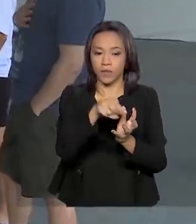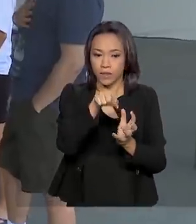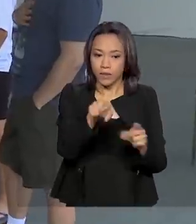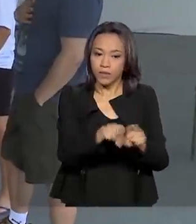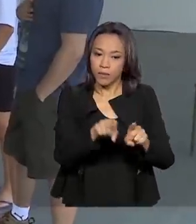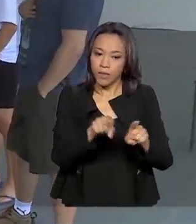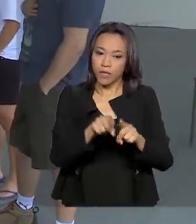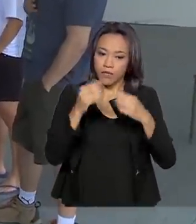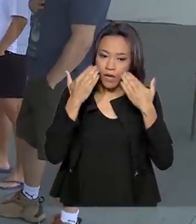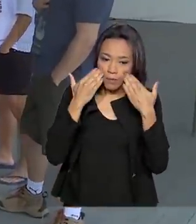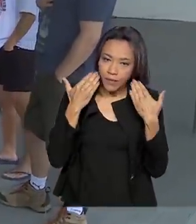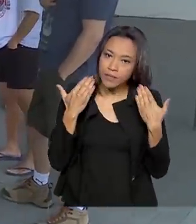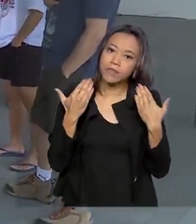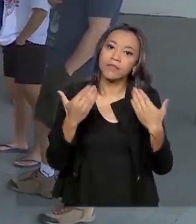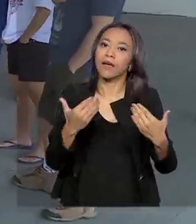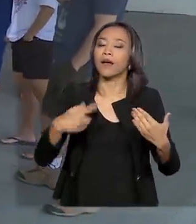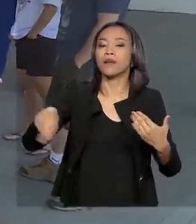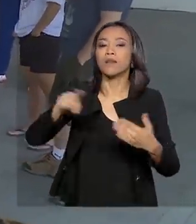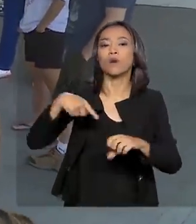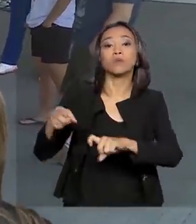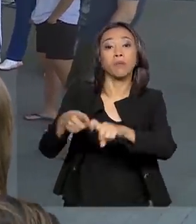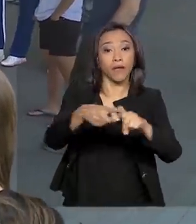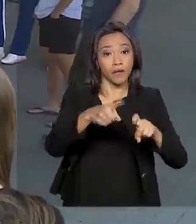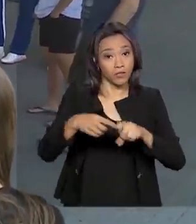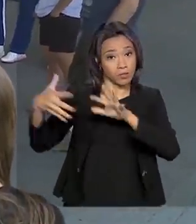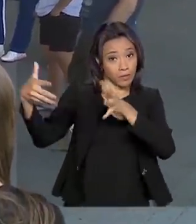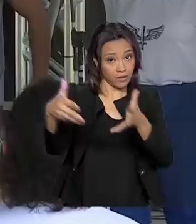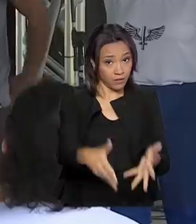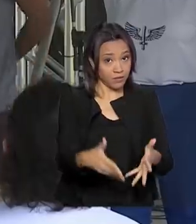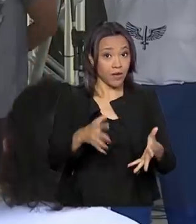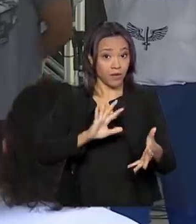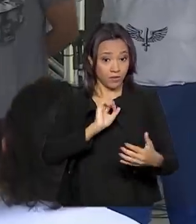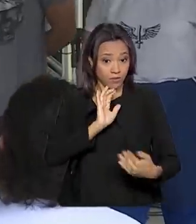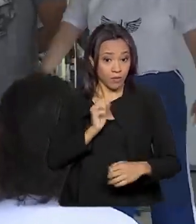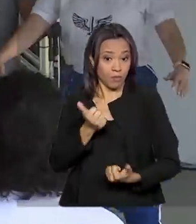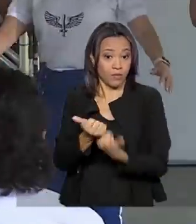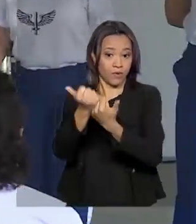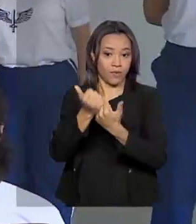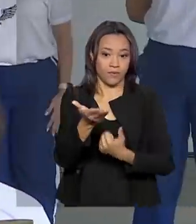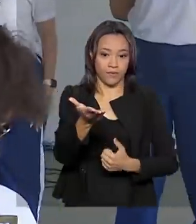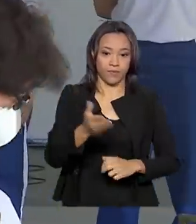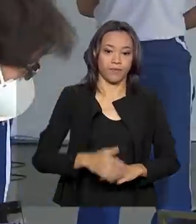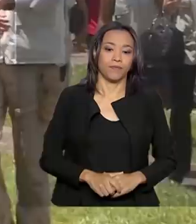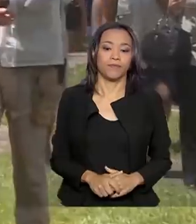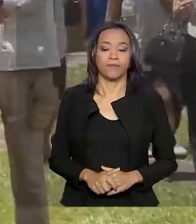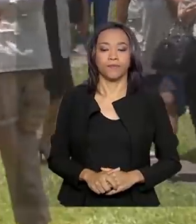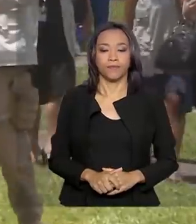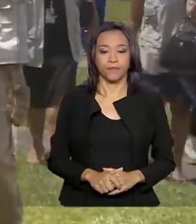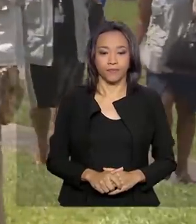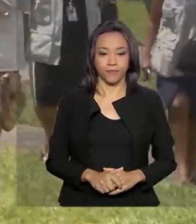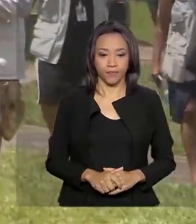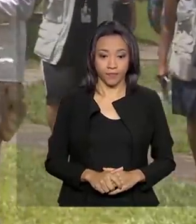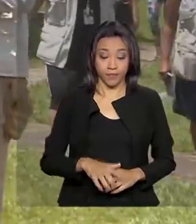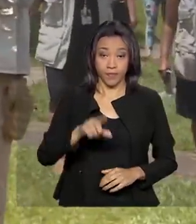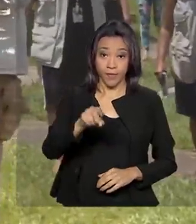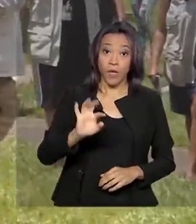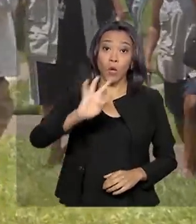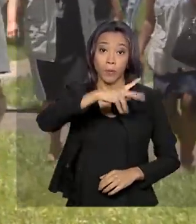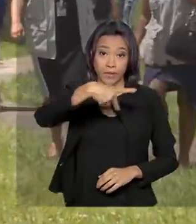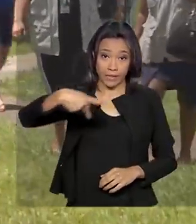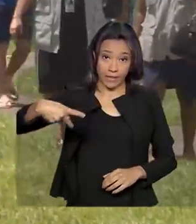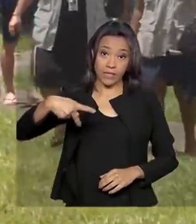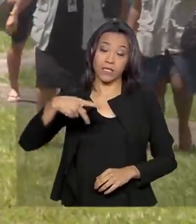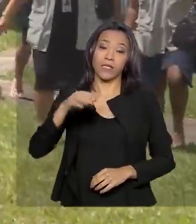apresentada aos comissários e médicos que participaram do resgate. Sérgio Atalessandra. O presidente da Anvisa